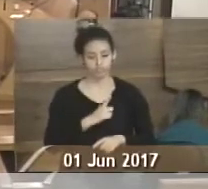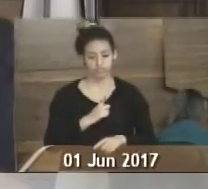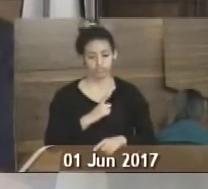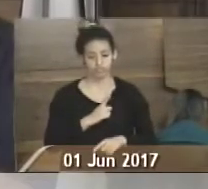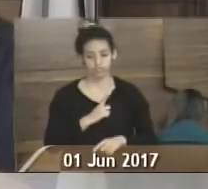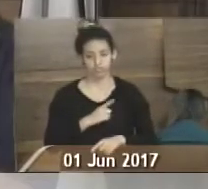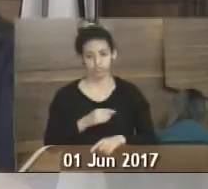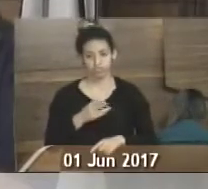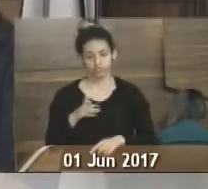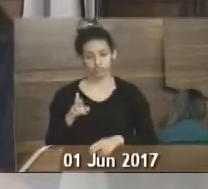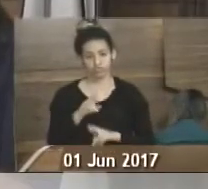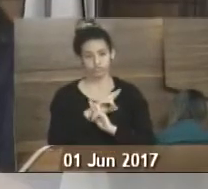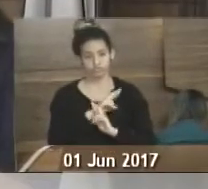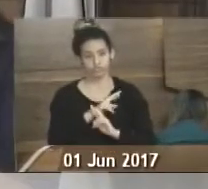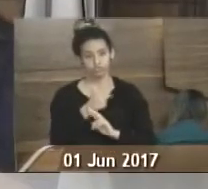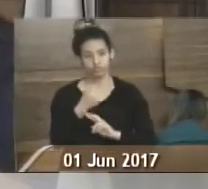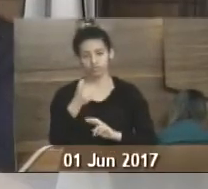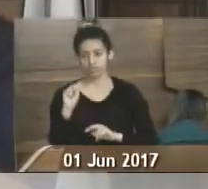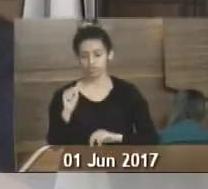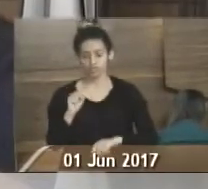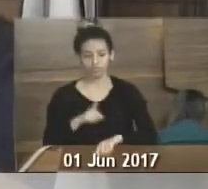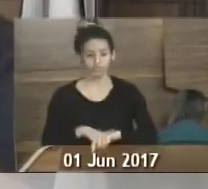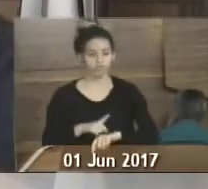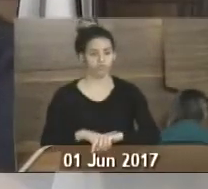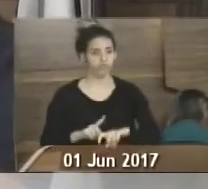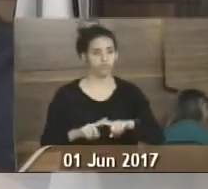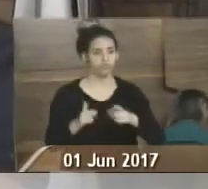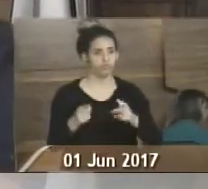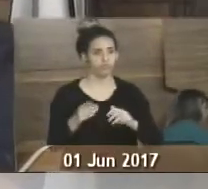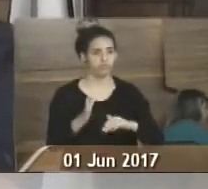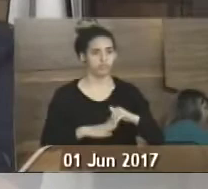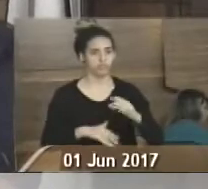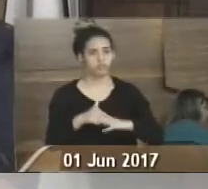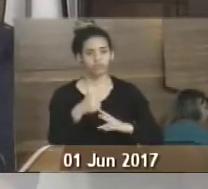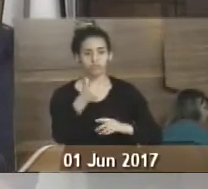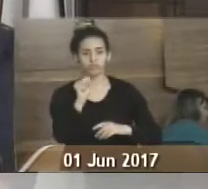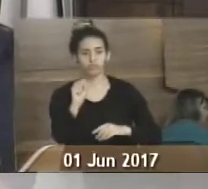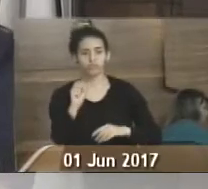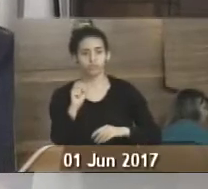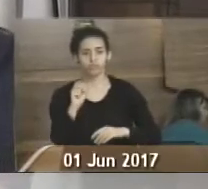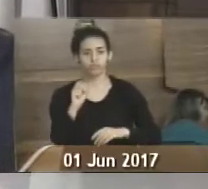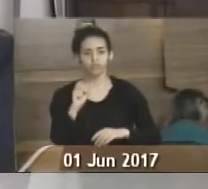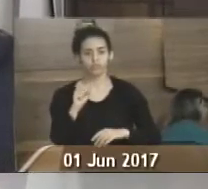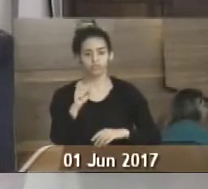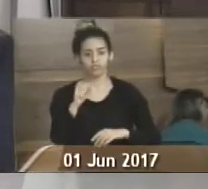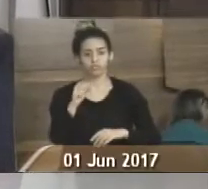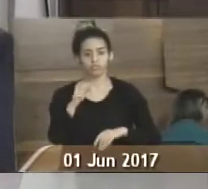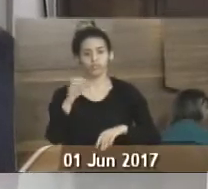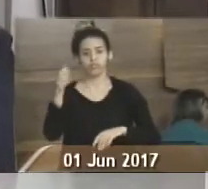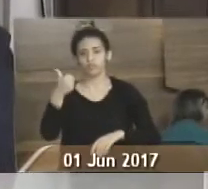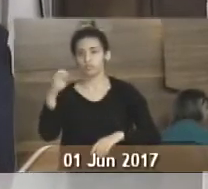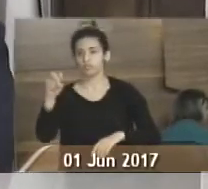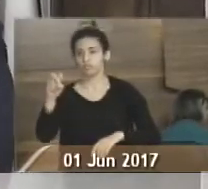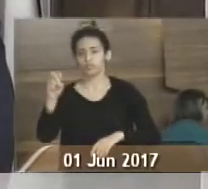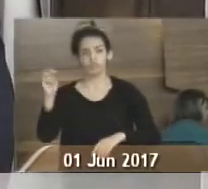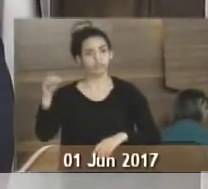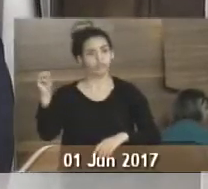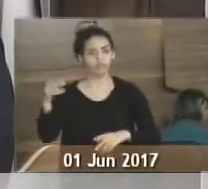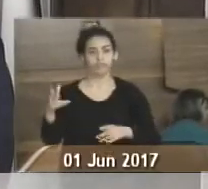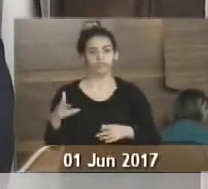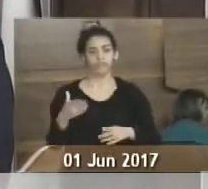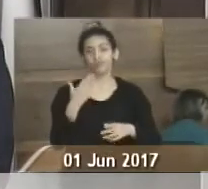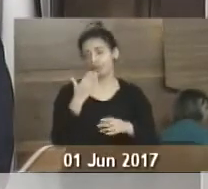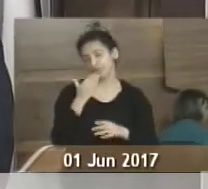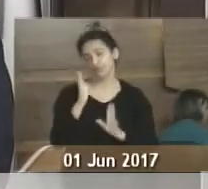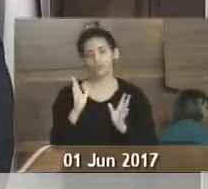plantão das 18 horas e, às 18h15, o profissional está jantando. Então, se ele pega num plantão às 18 horas, ele